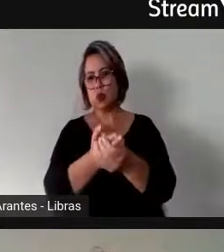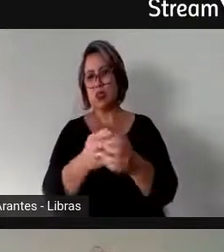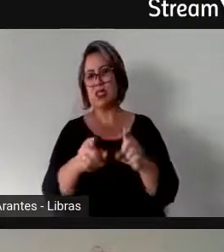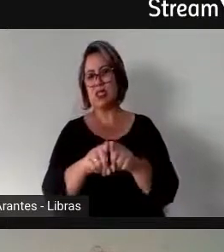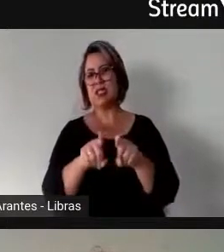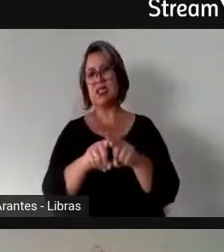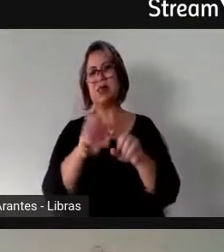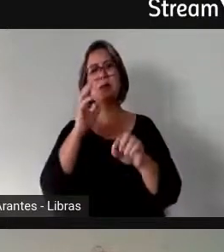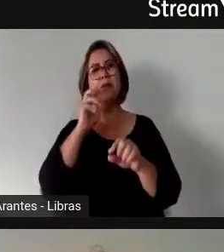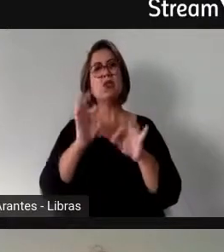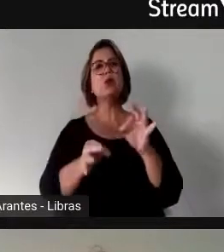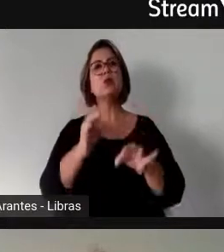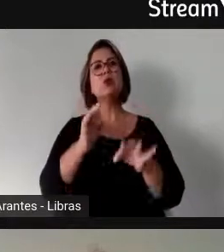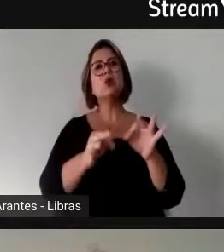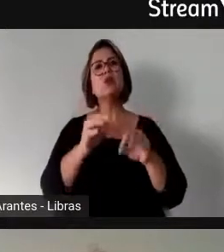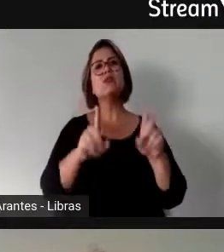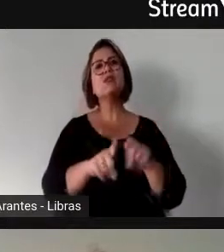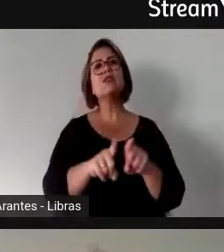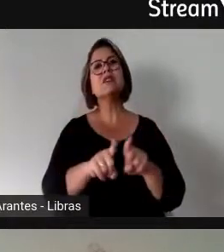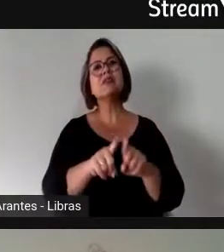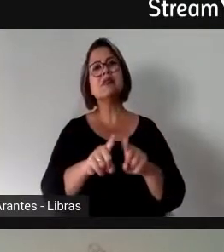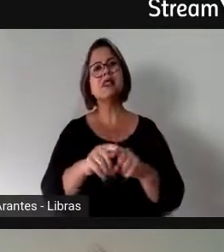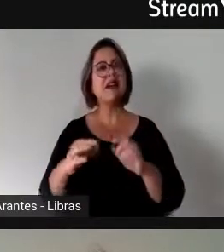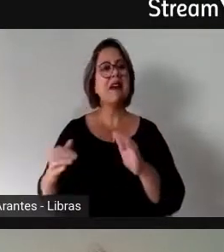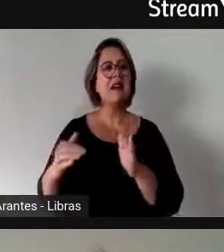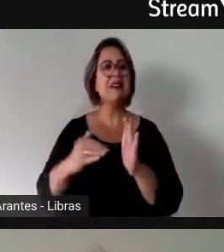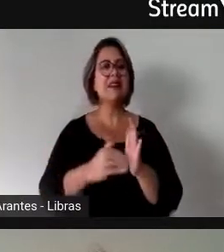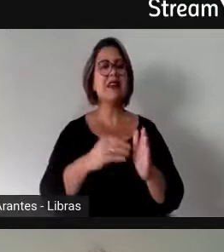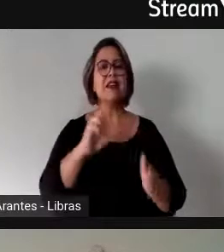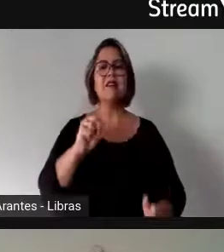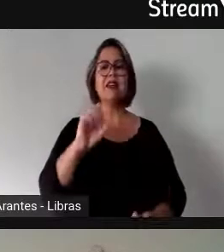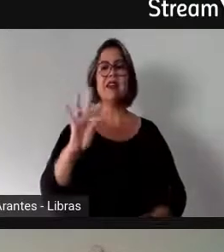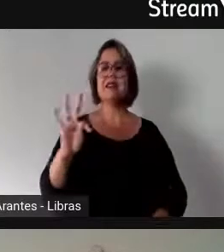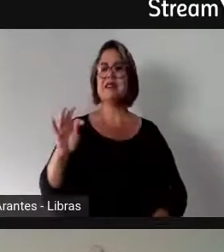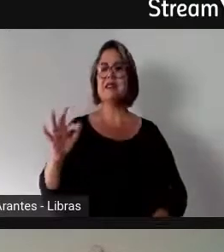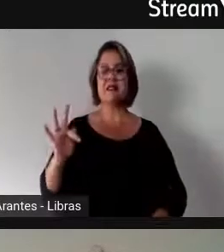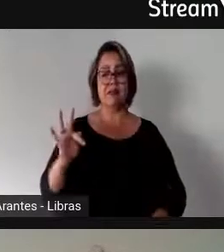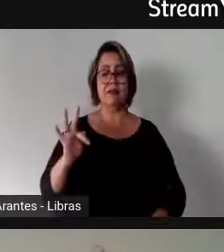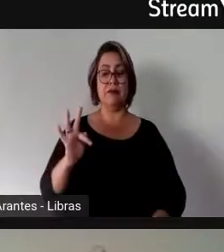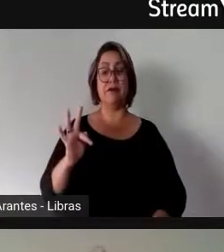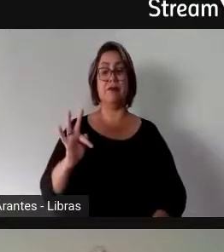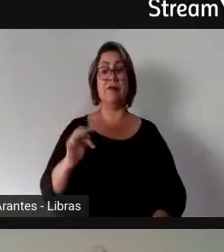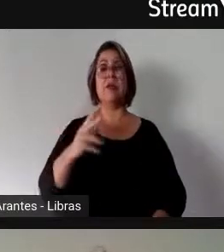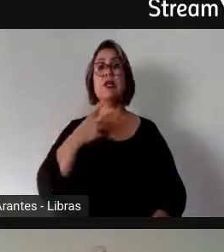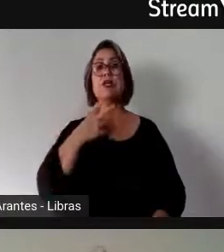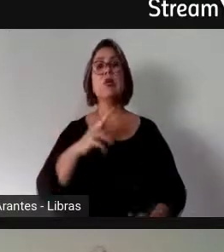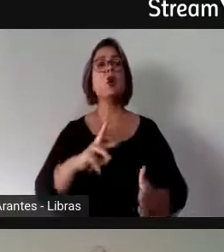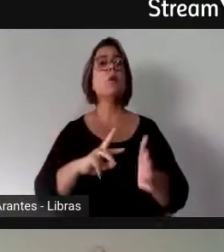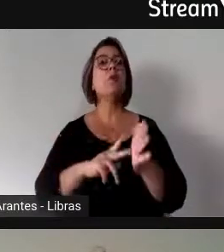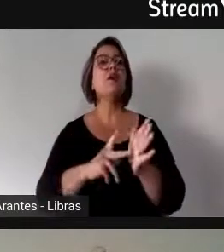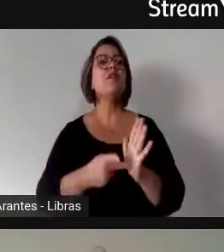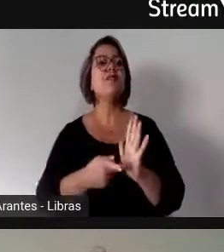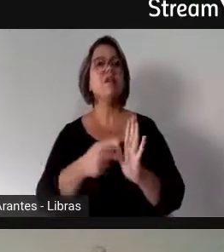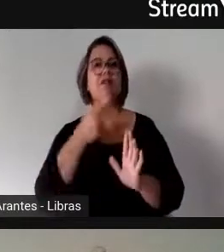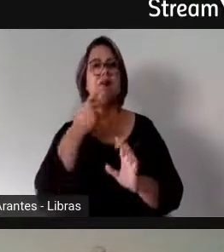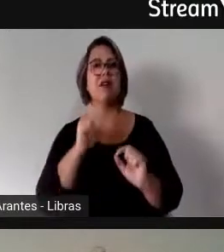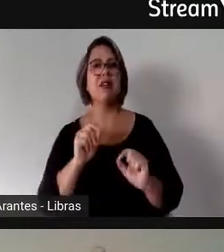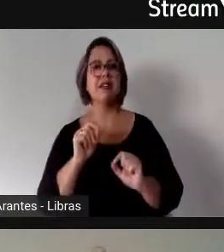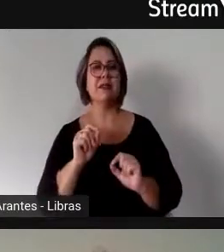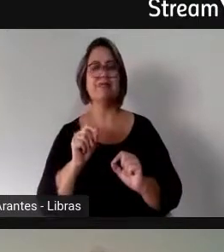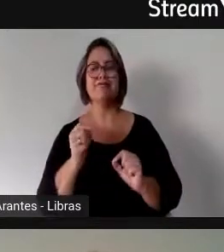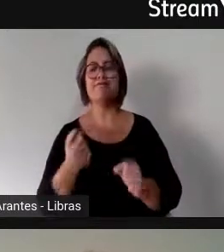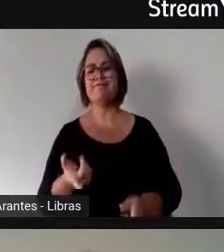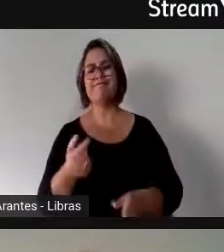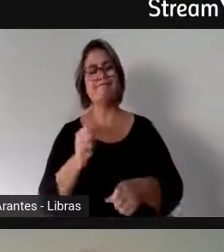chegar ao Supremo Tribunal Federal Brasileiro, para significar o seguinte, não é possível